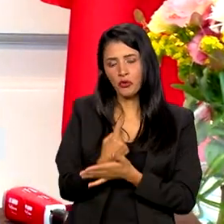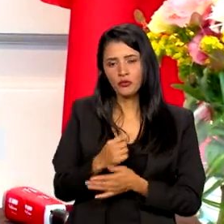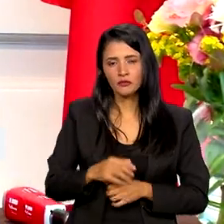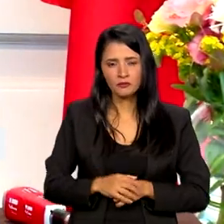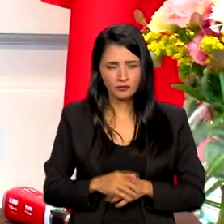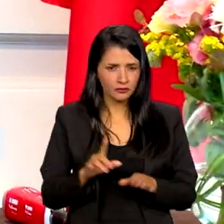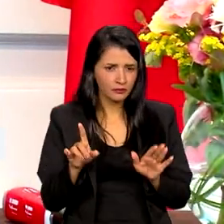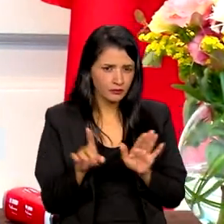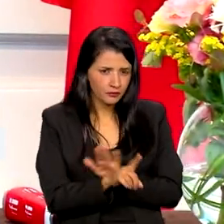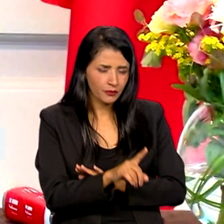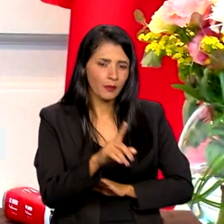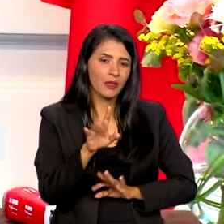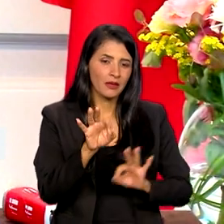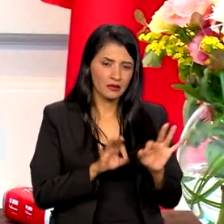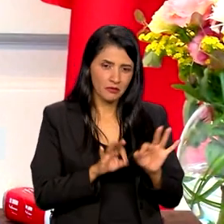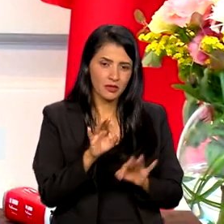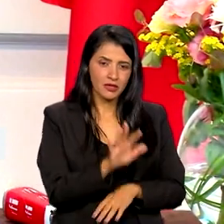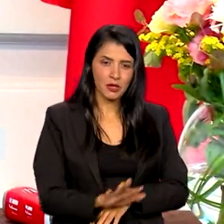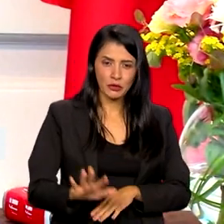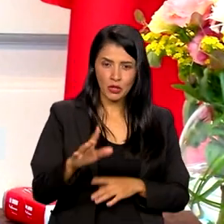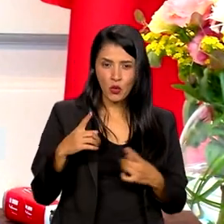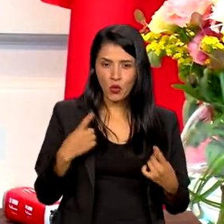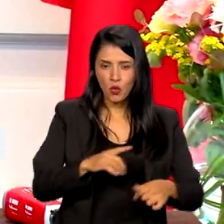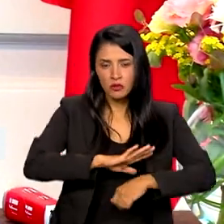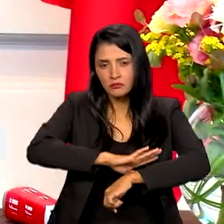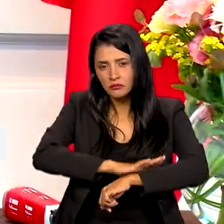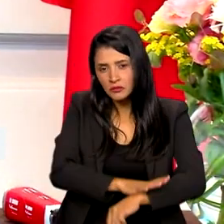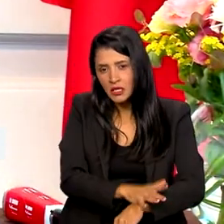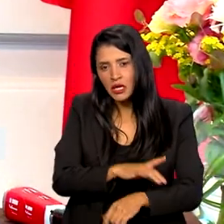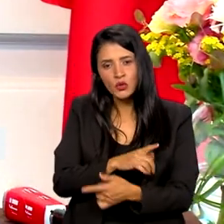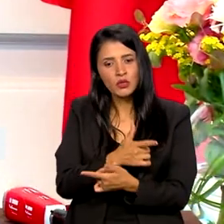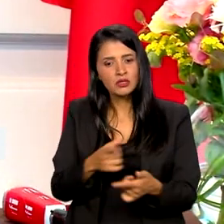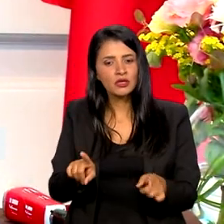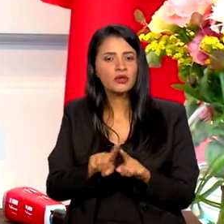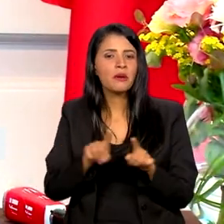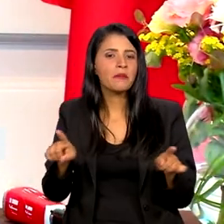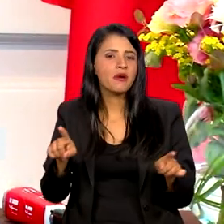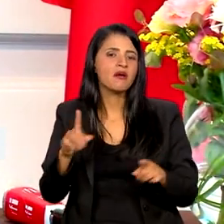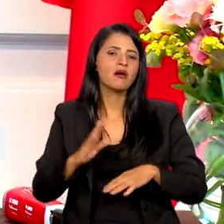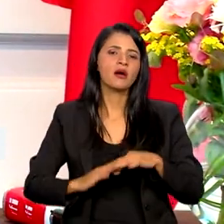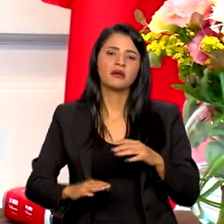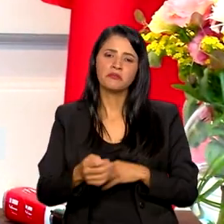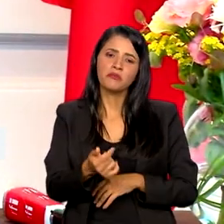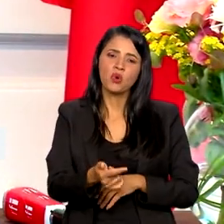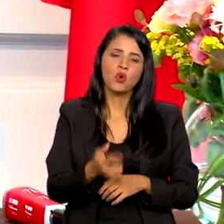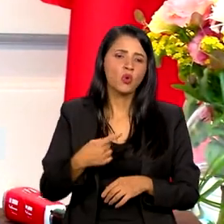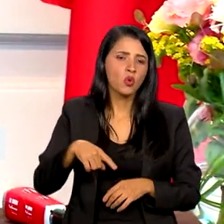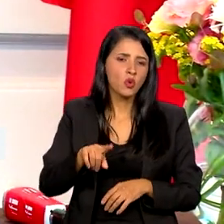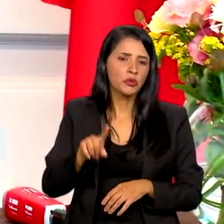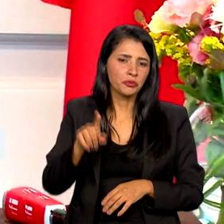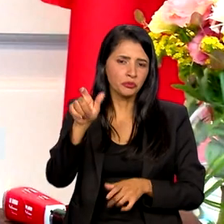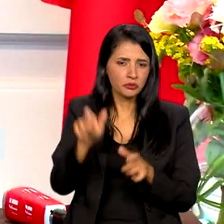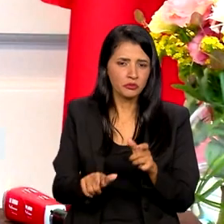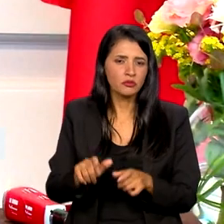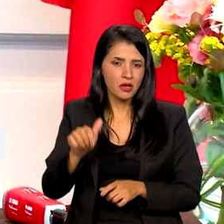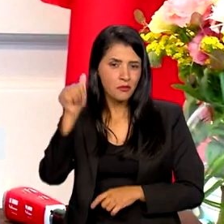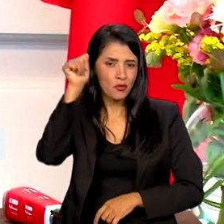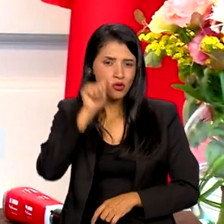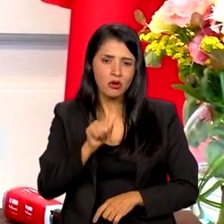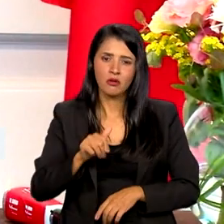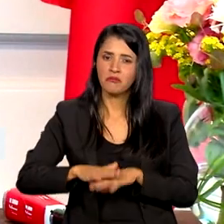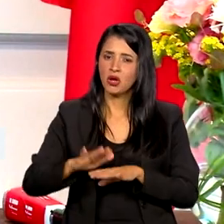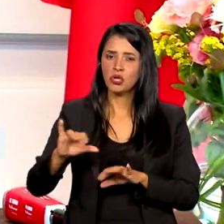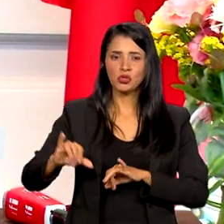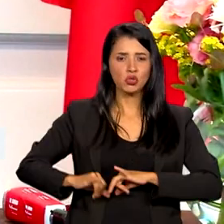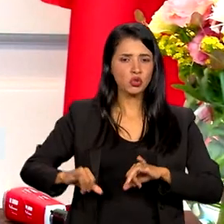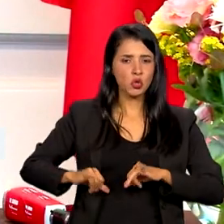O Plano Nacional de Combate ao Racismo aqui em Portugal existe, mas na prática funciona muito pouco. Inclusive as mulheres são as que mais sofrem de